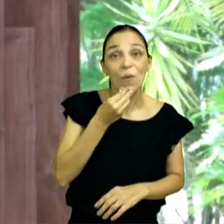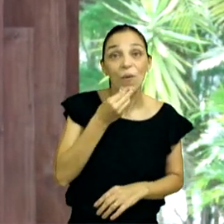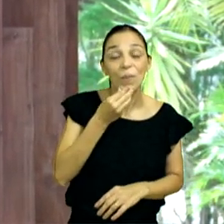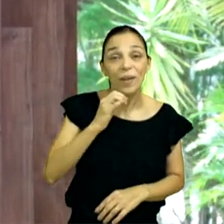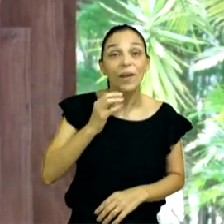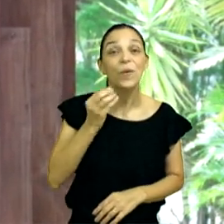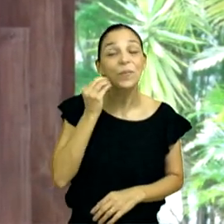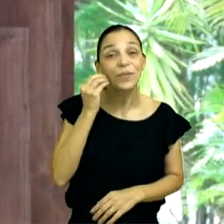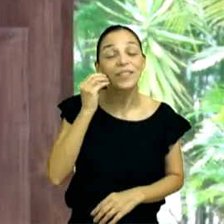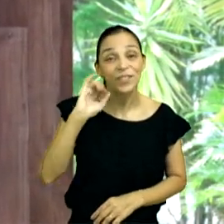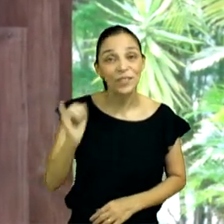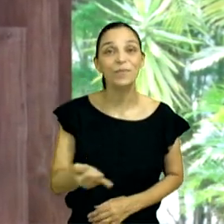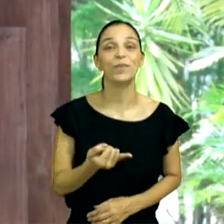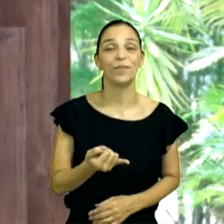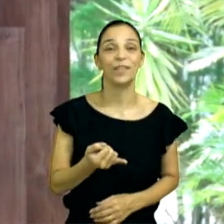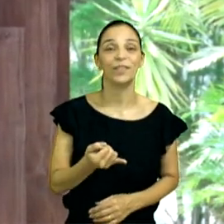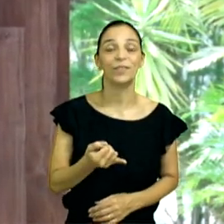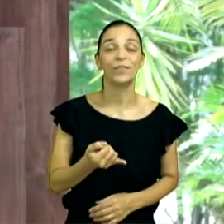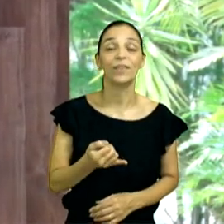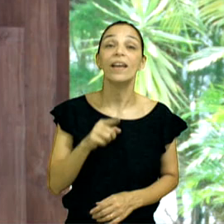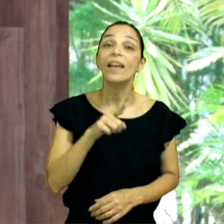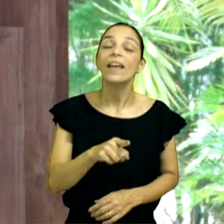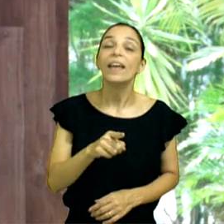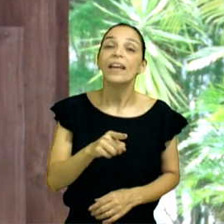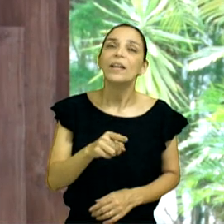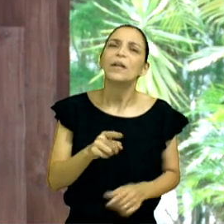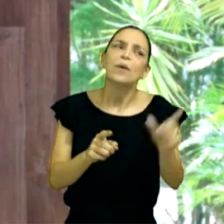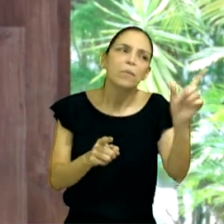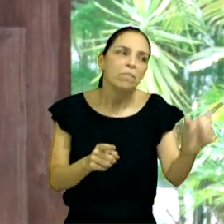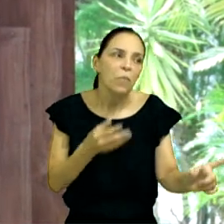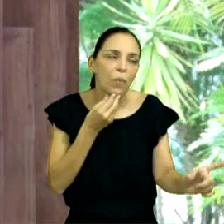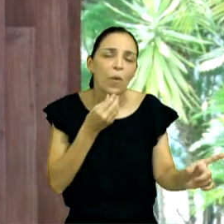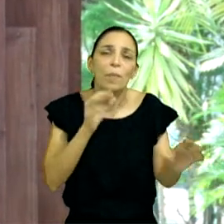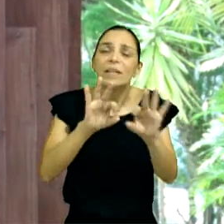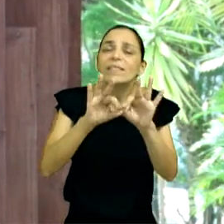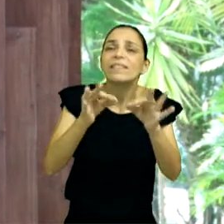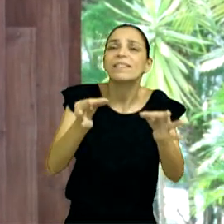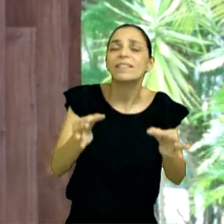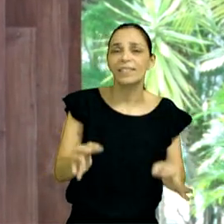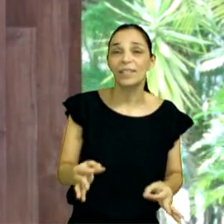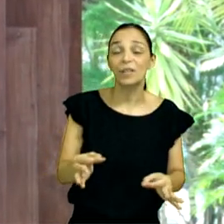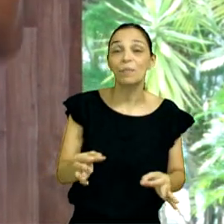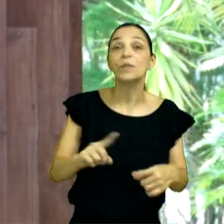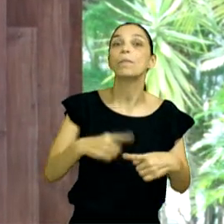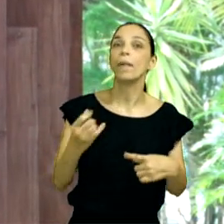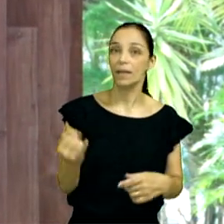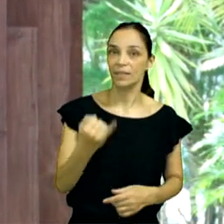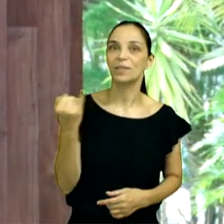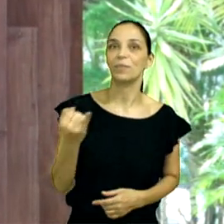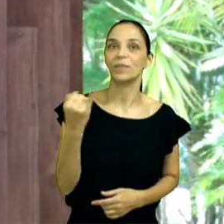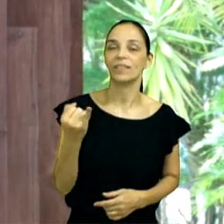amados, com aquele homem, tão simples, de um cargo importante,